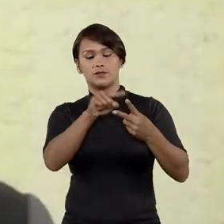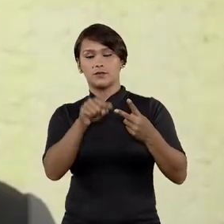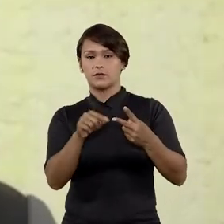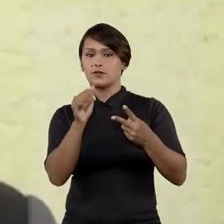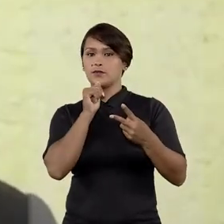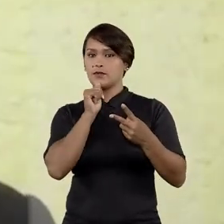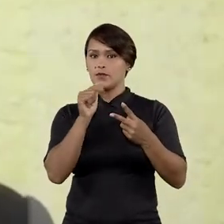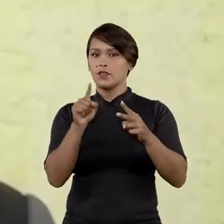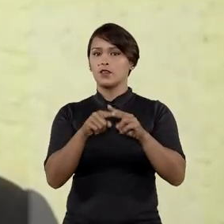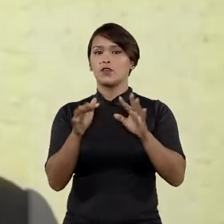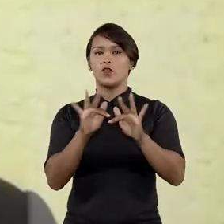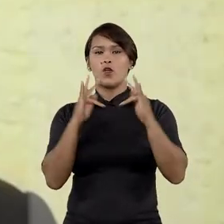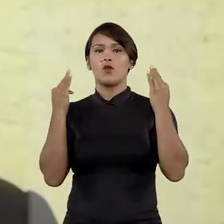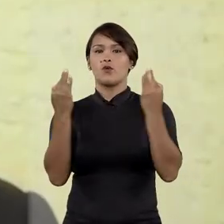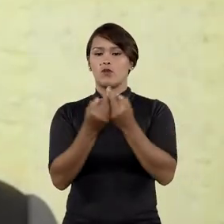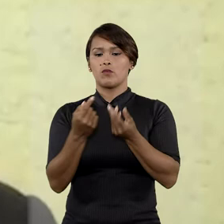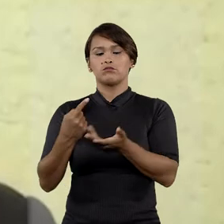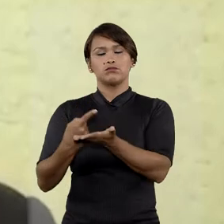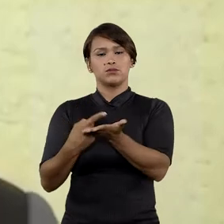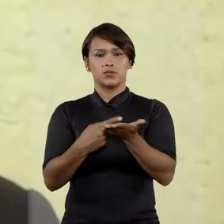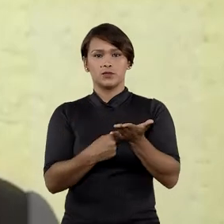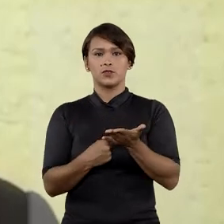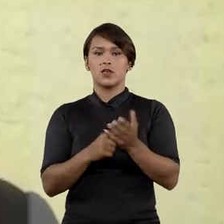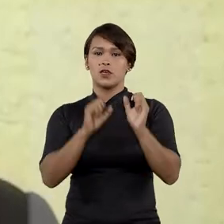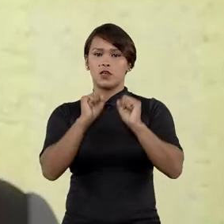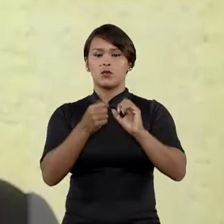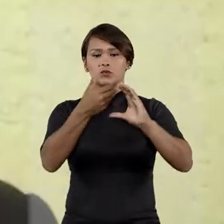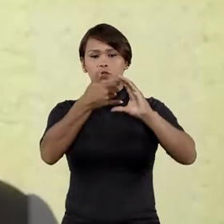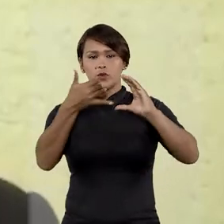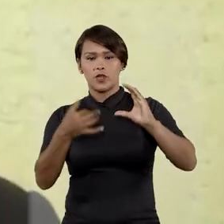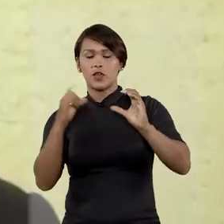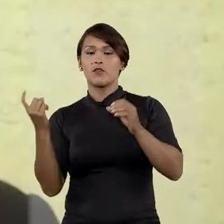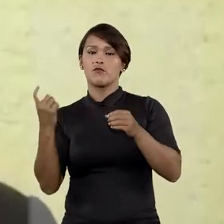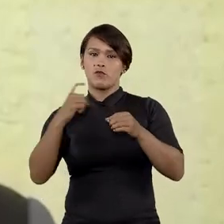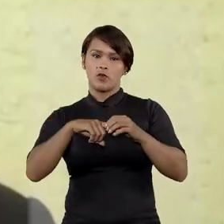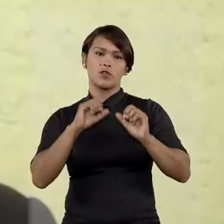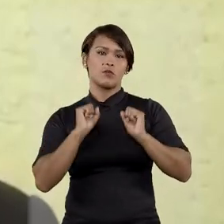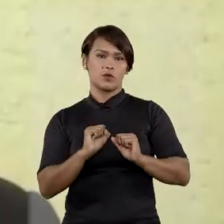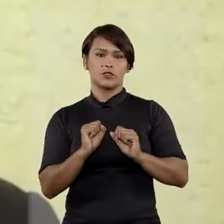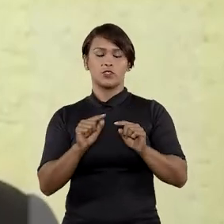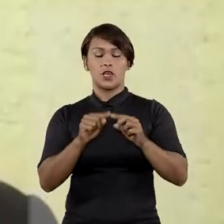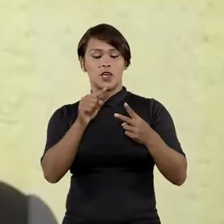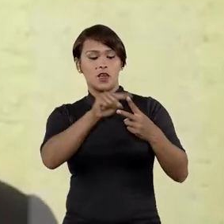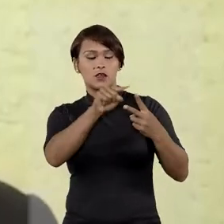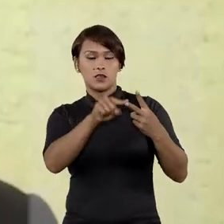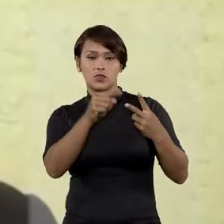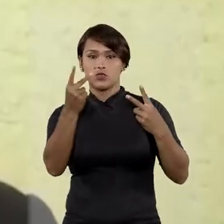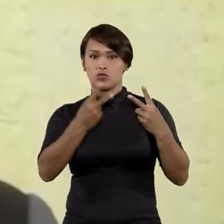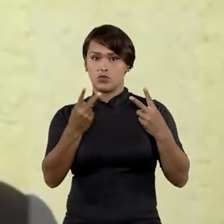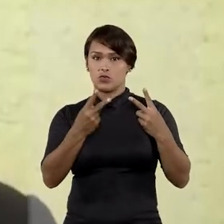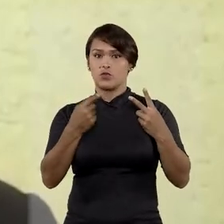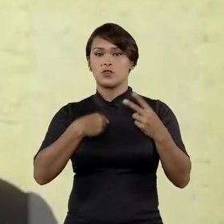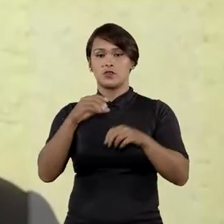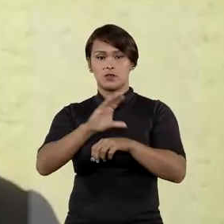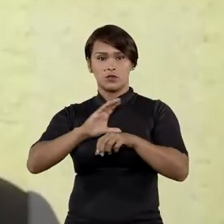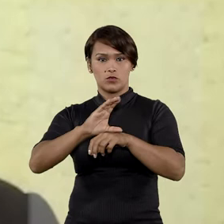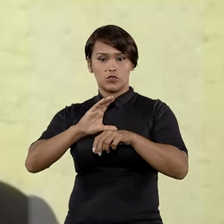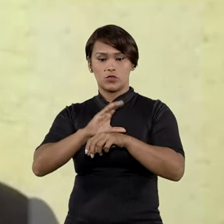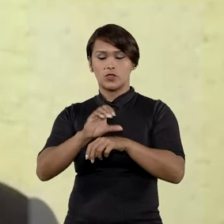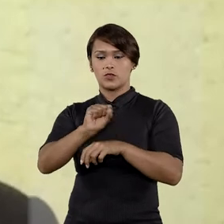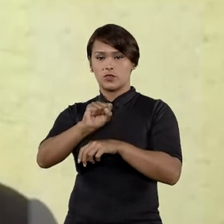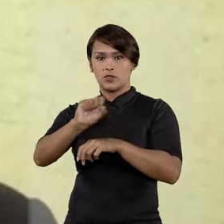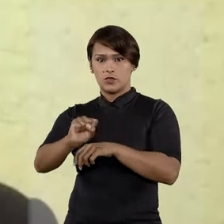ainda com uma figura negocial, e ela vai ter um caráter revogável. Entretanto, com o advento da